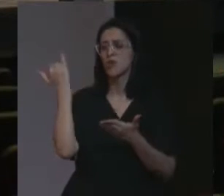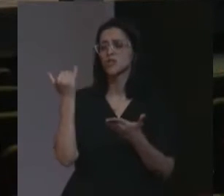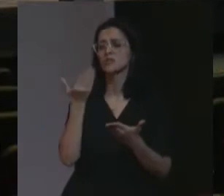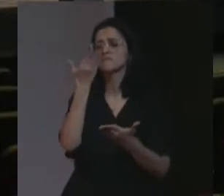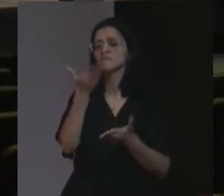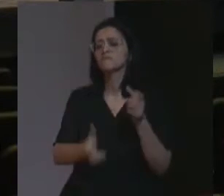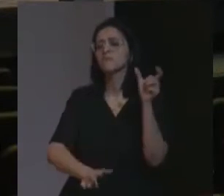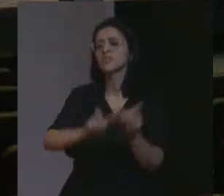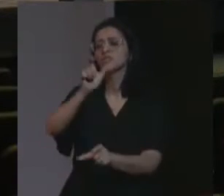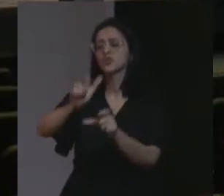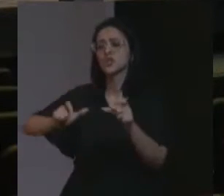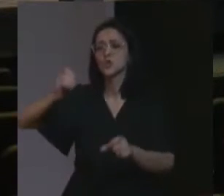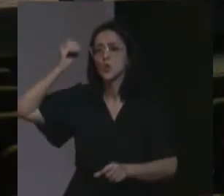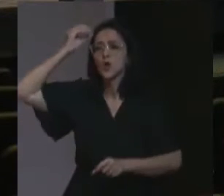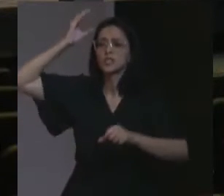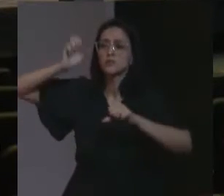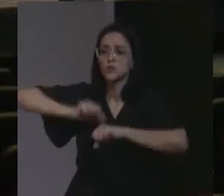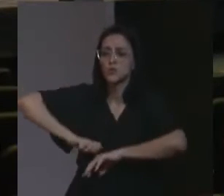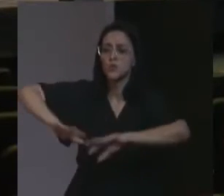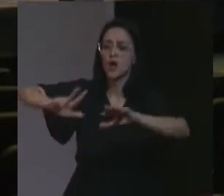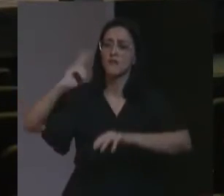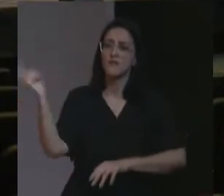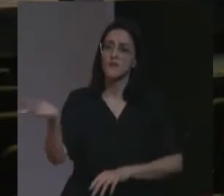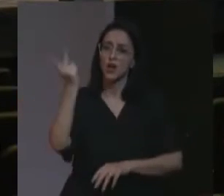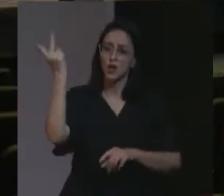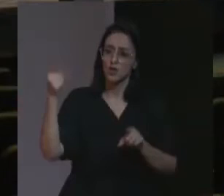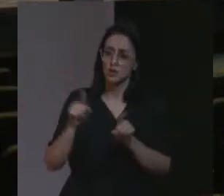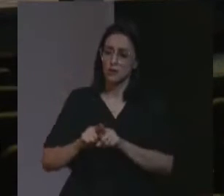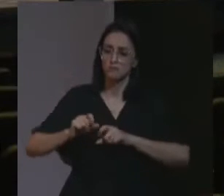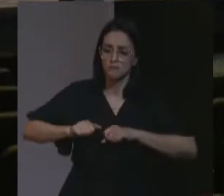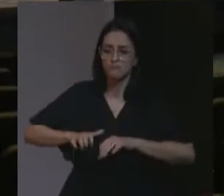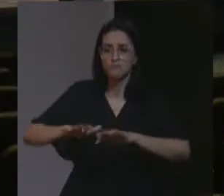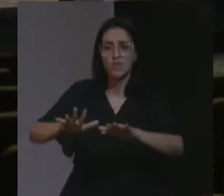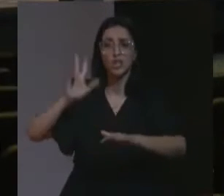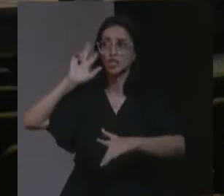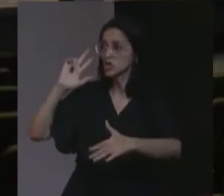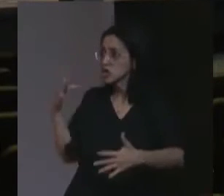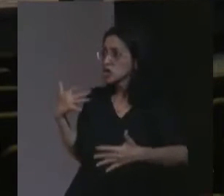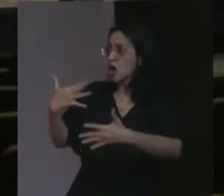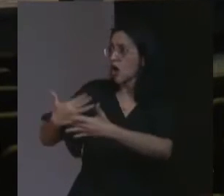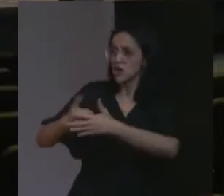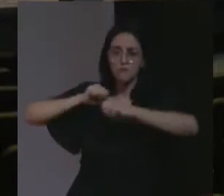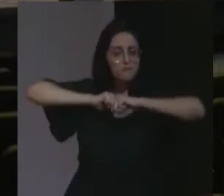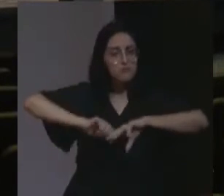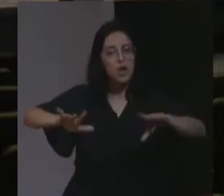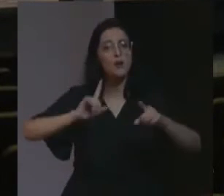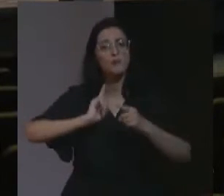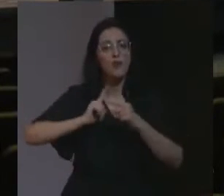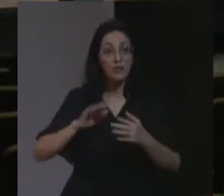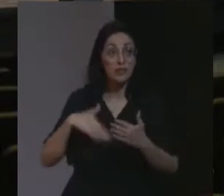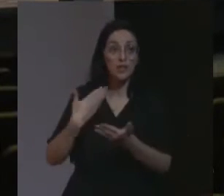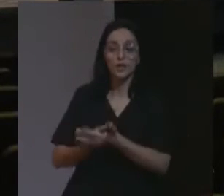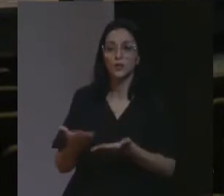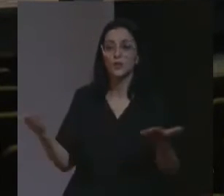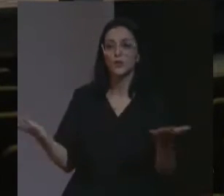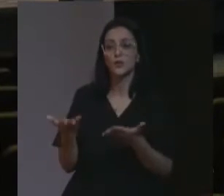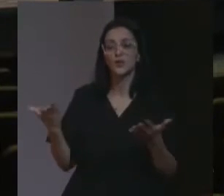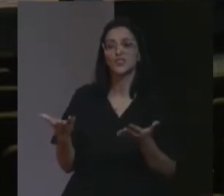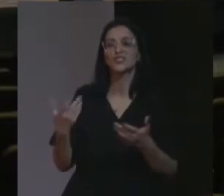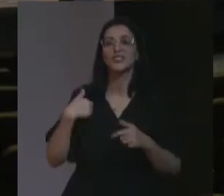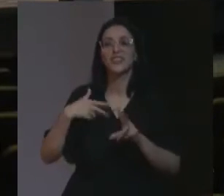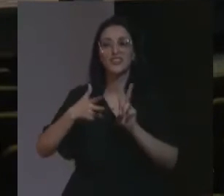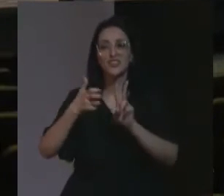conhecimento, de transmissão de valores, de transmissão, de história, porque até hoje, a história, de